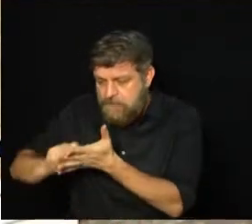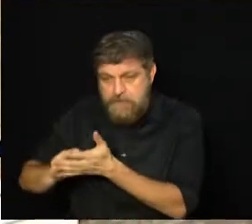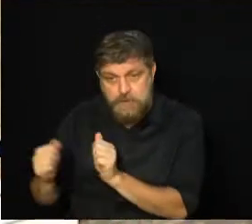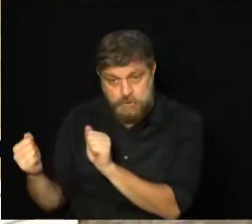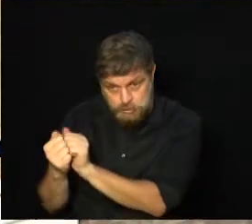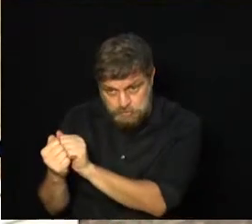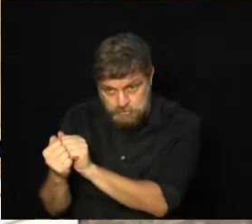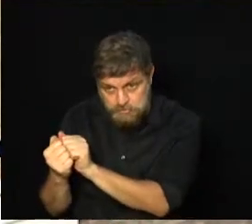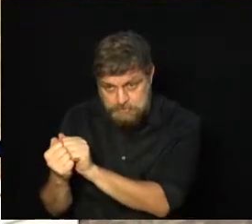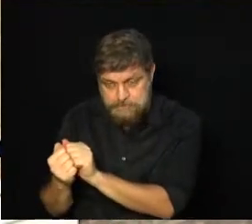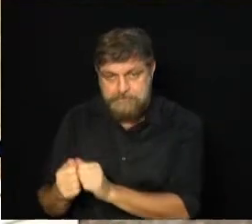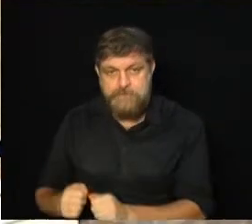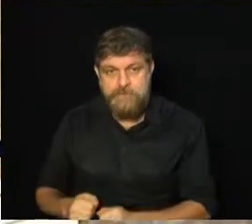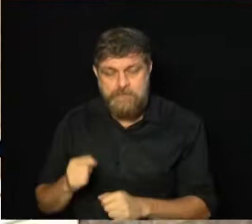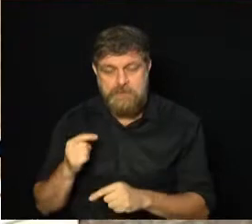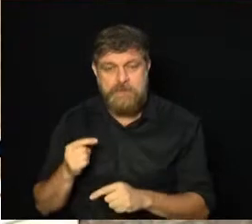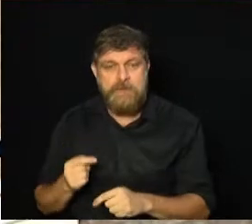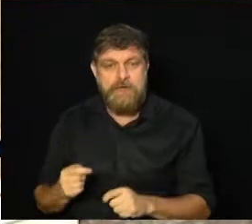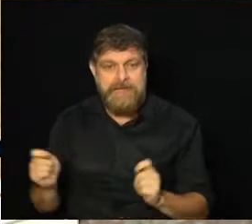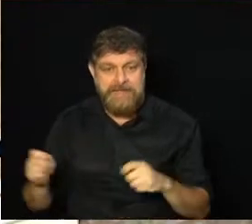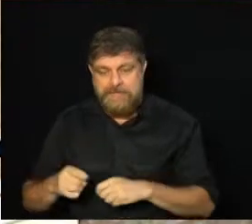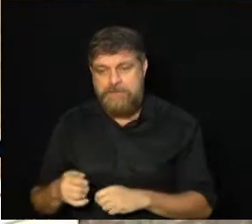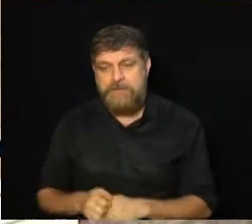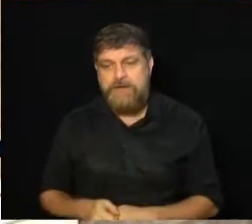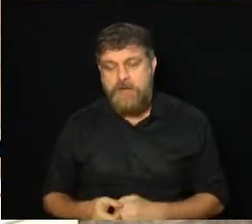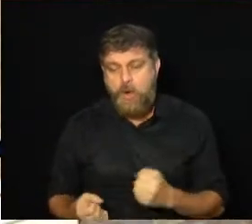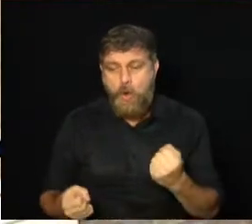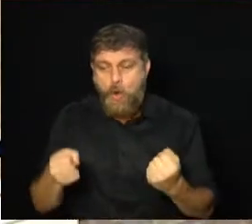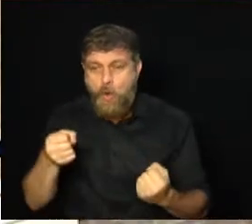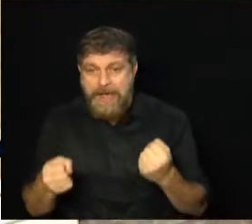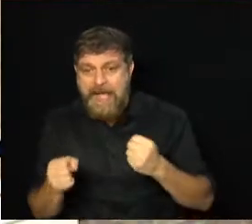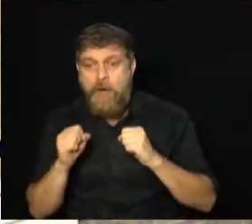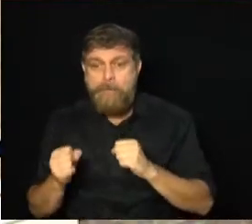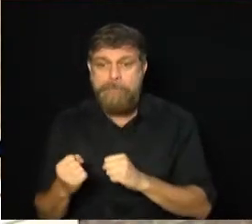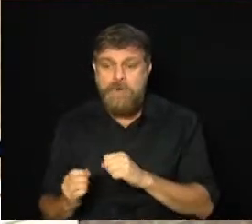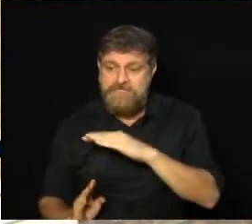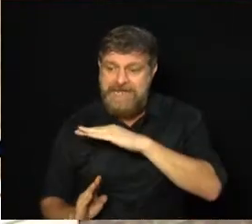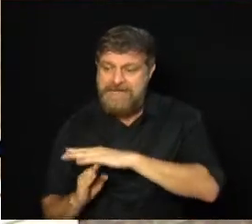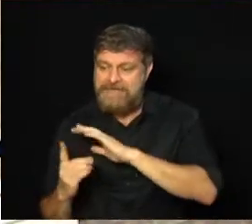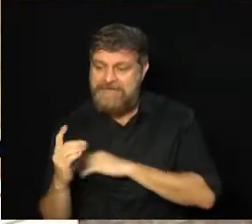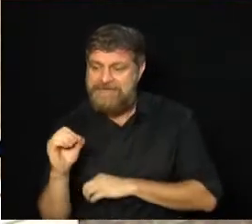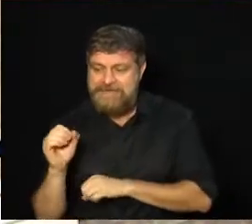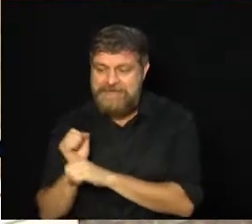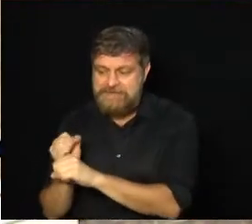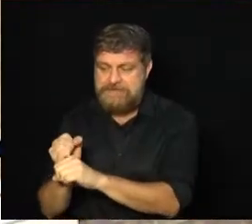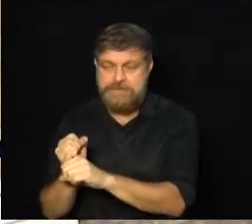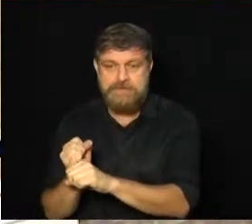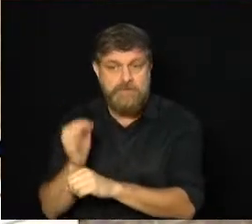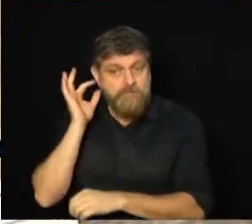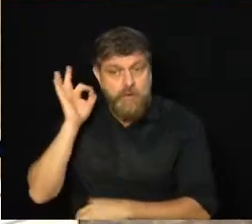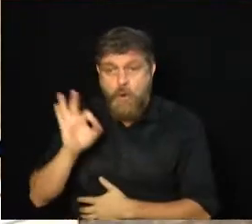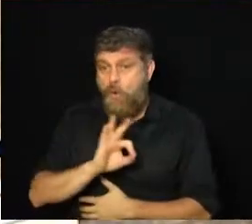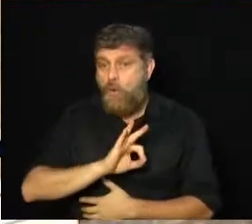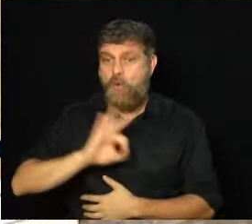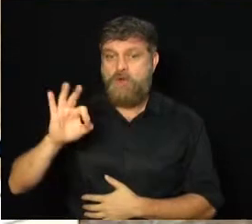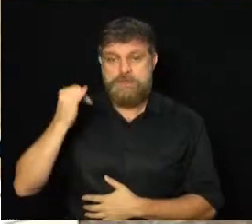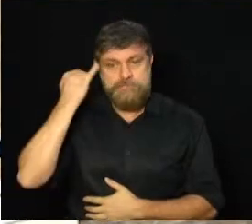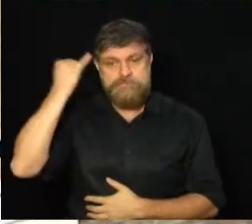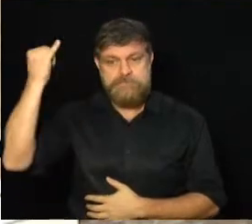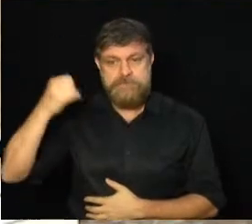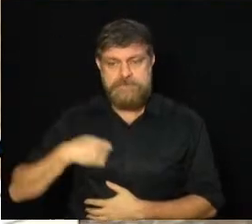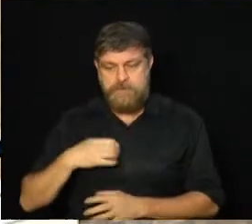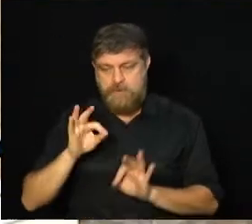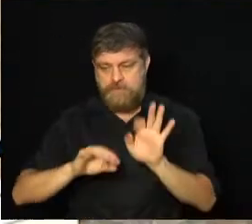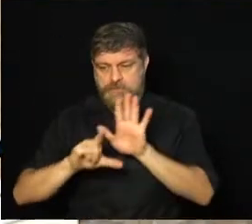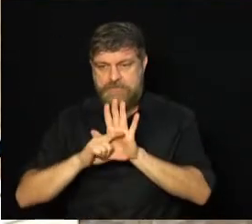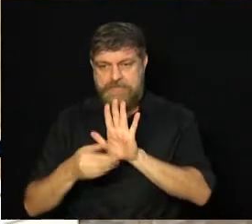podendo ampliar a idade do veículo para 10 anos. Eu falei, ótima ideia. Então eu retirei o meu